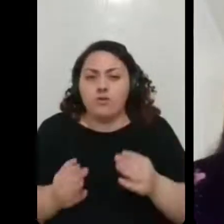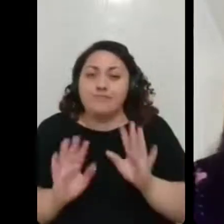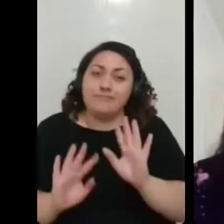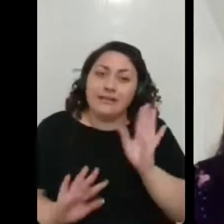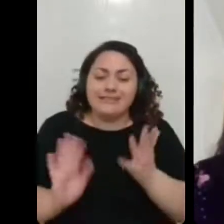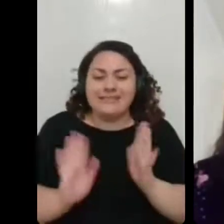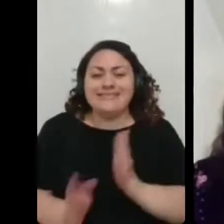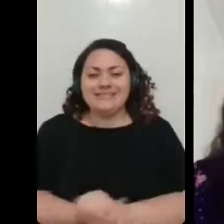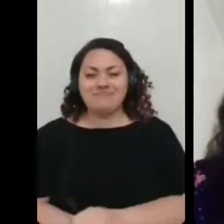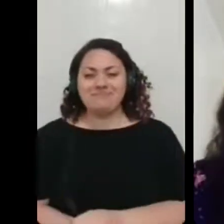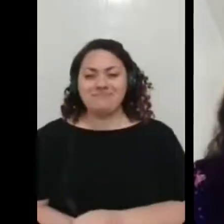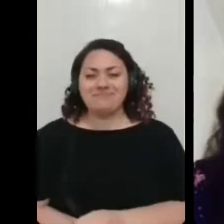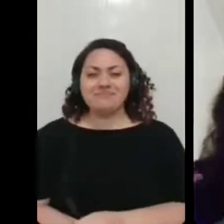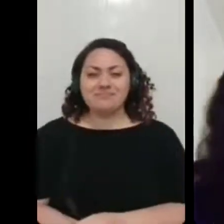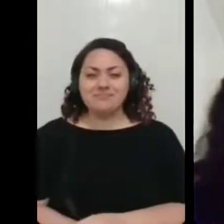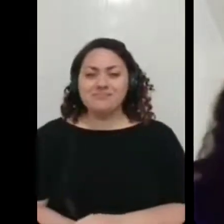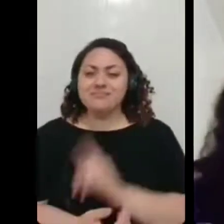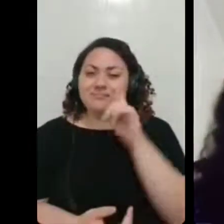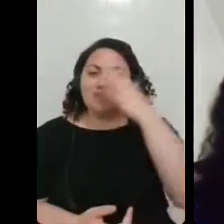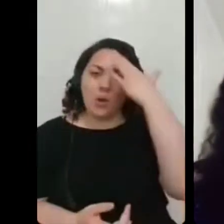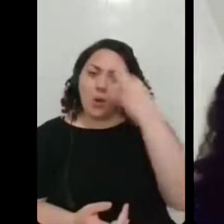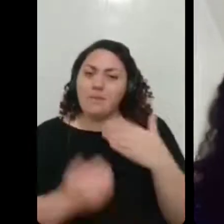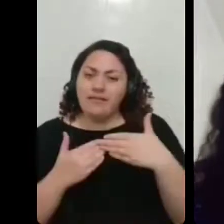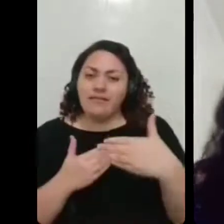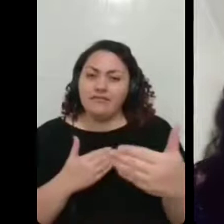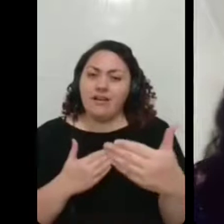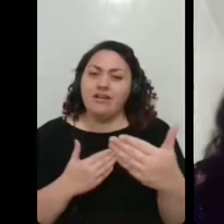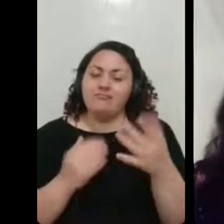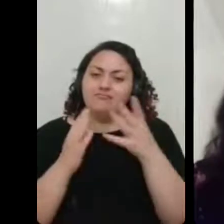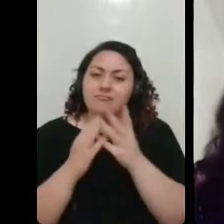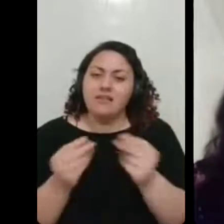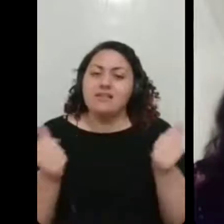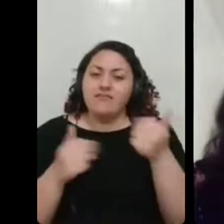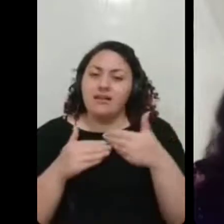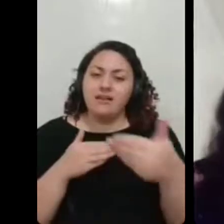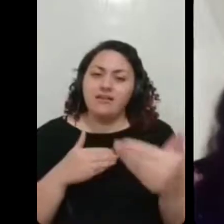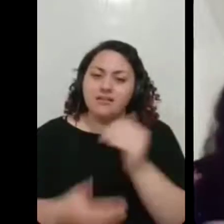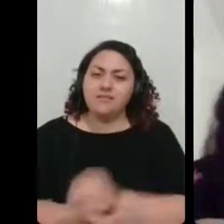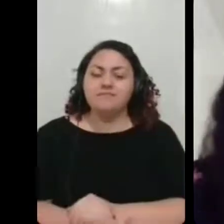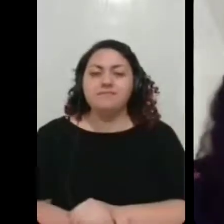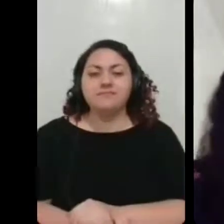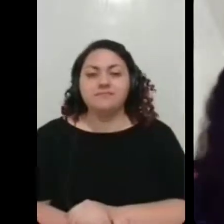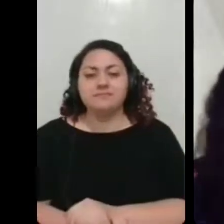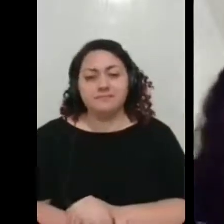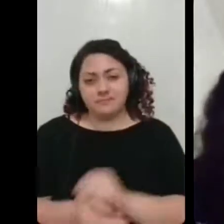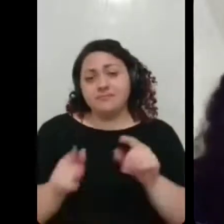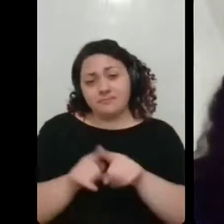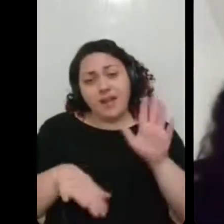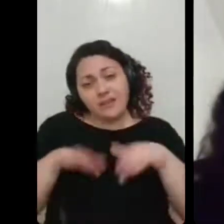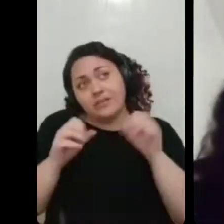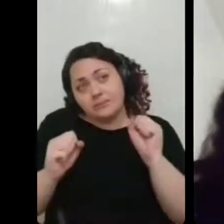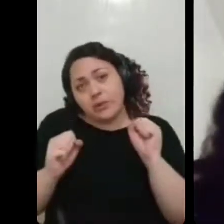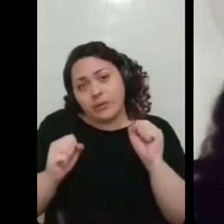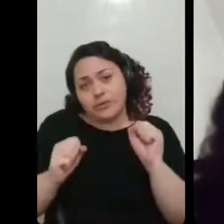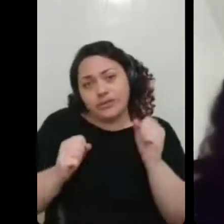assim, é se entender que isso vai passar, que é um processo, né? E que algumas coisas podem ainda acontecer,